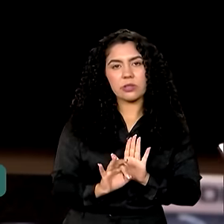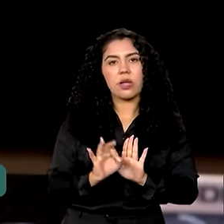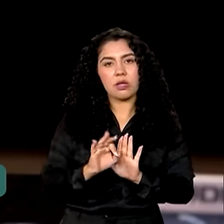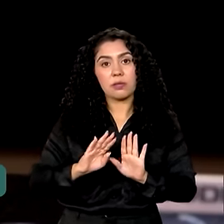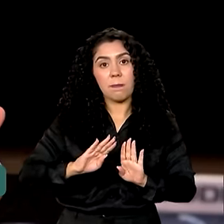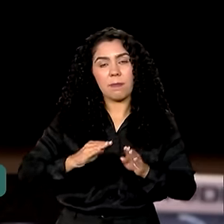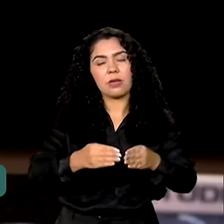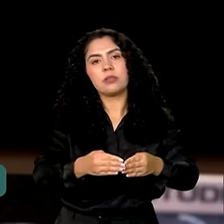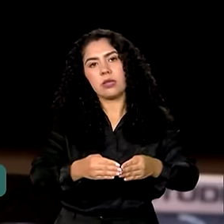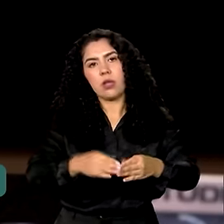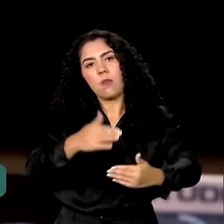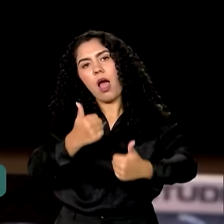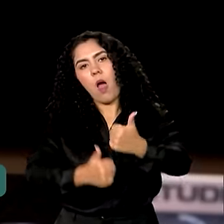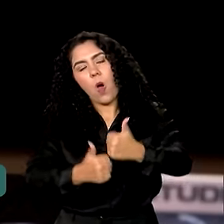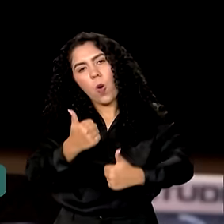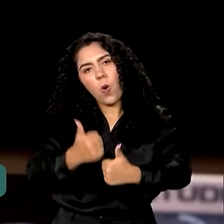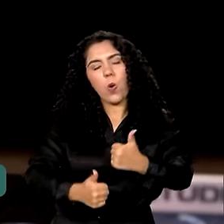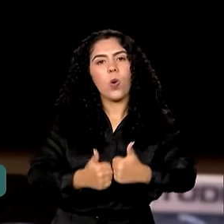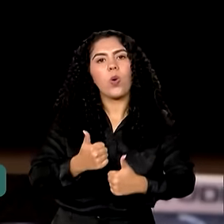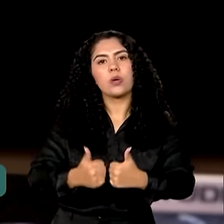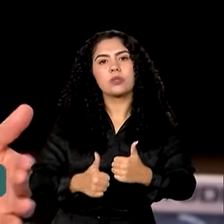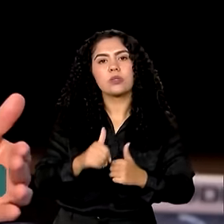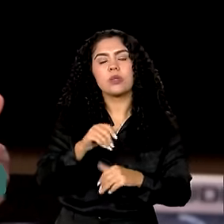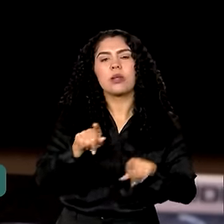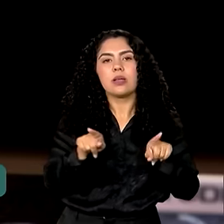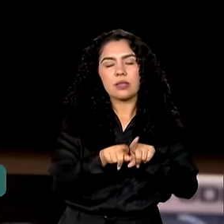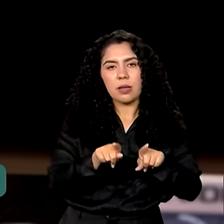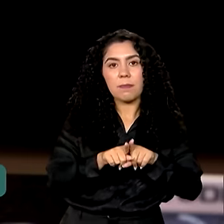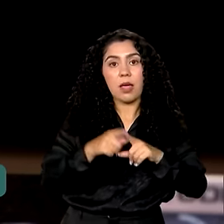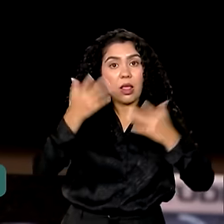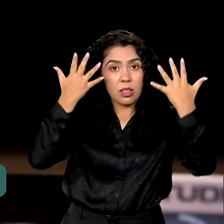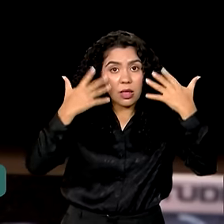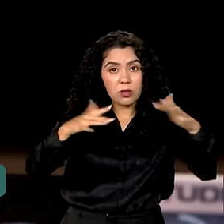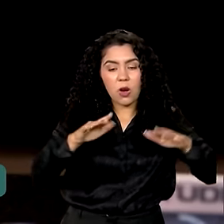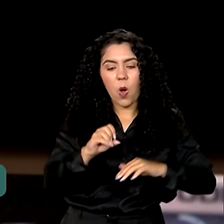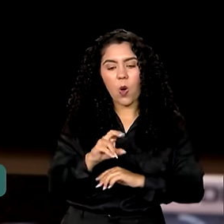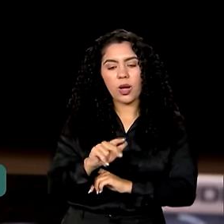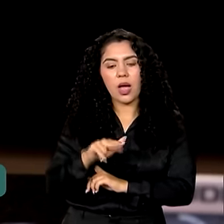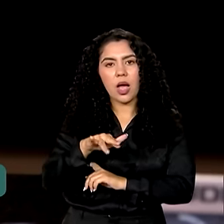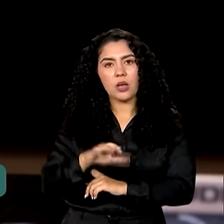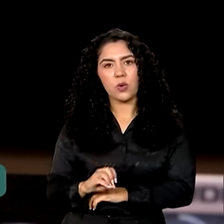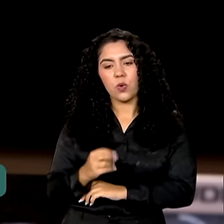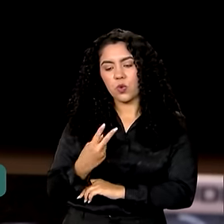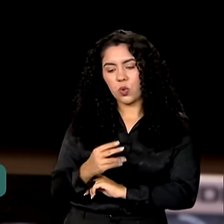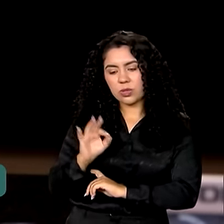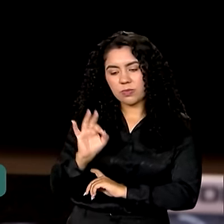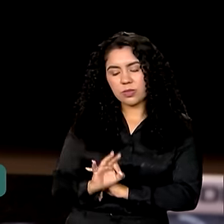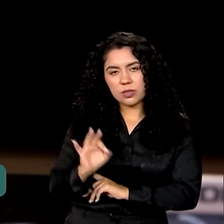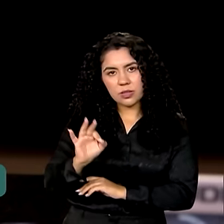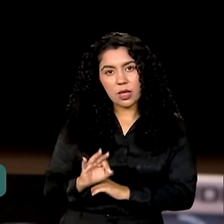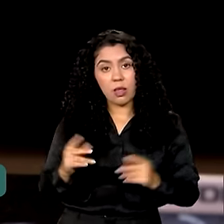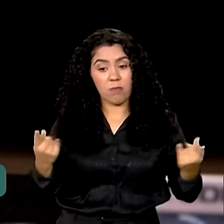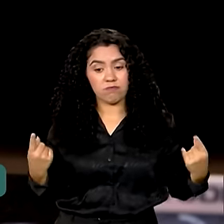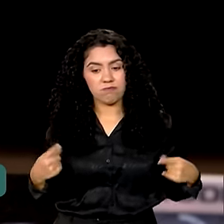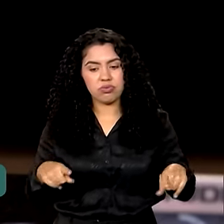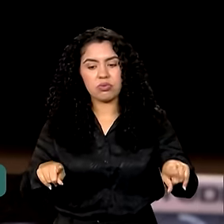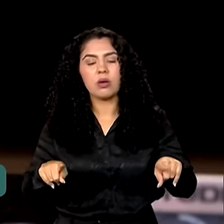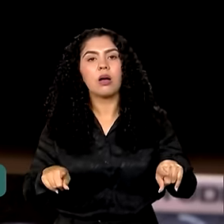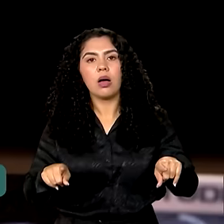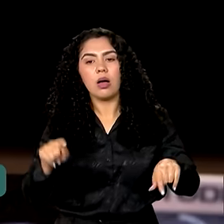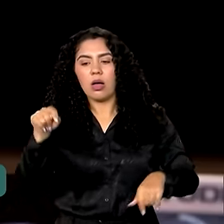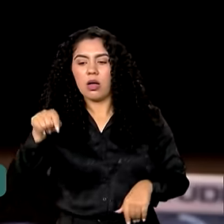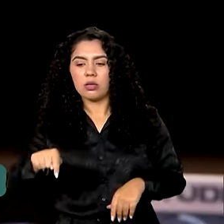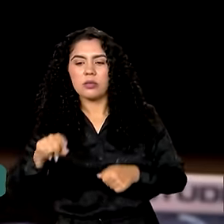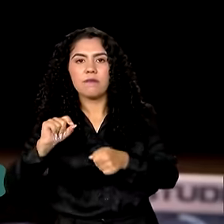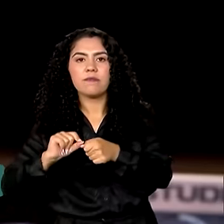arroz, arroz orgânico 2%. E, ao mesmo tempo, nós vamos fazer contrato de